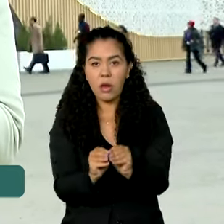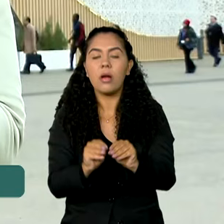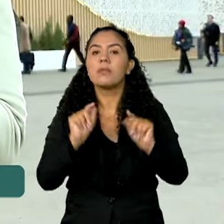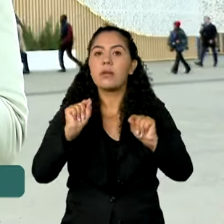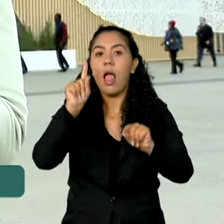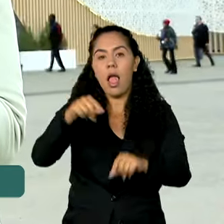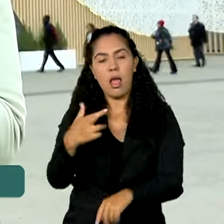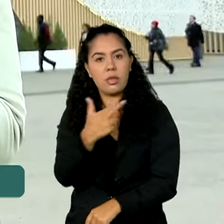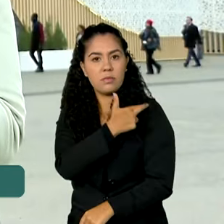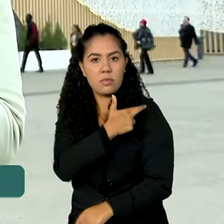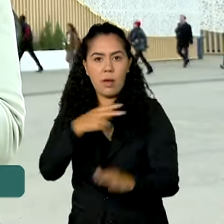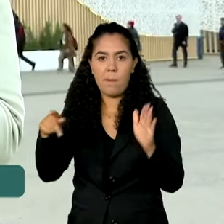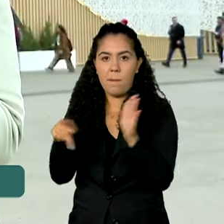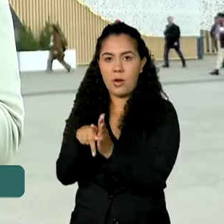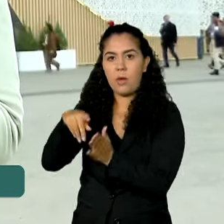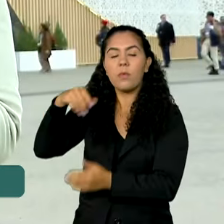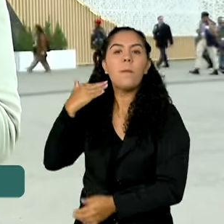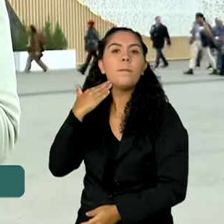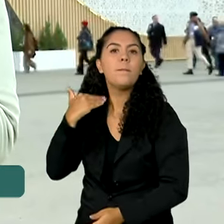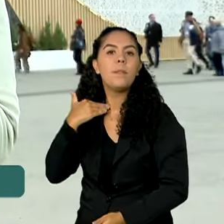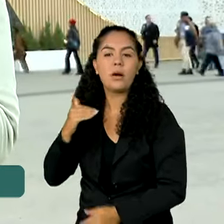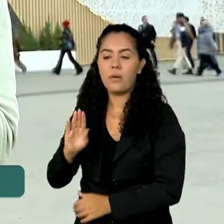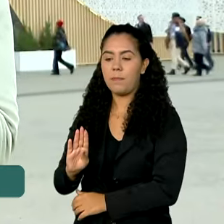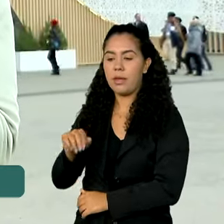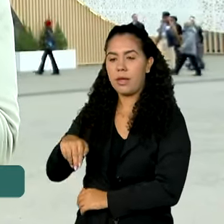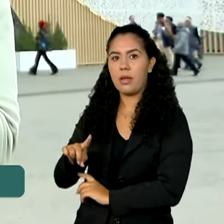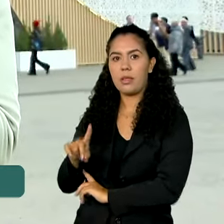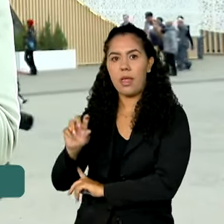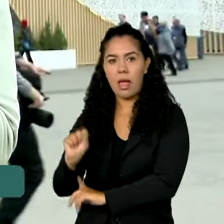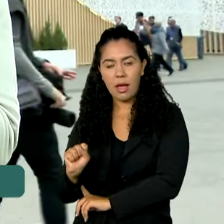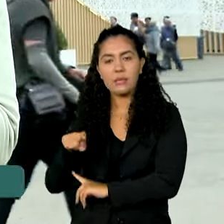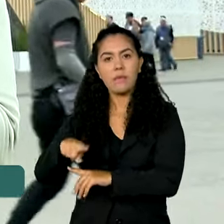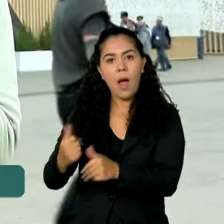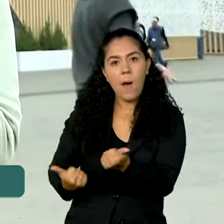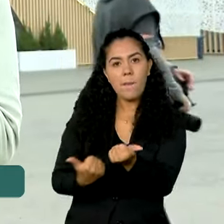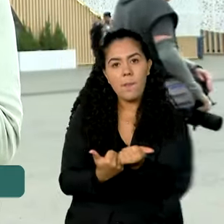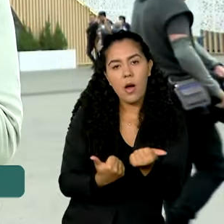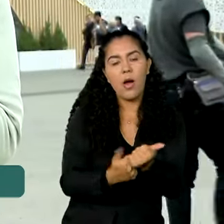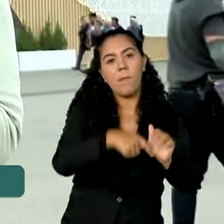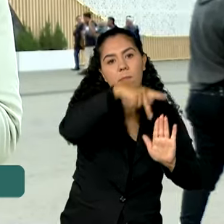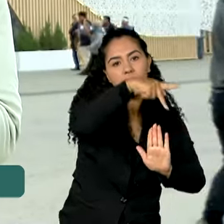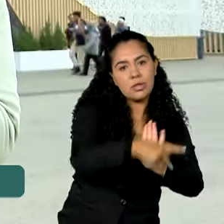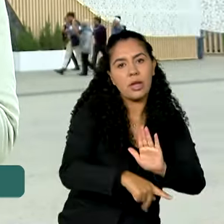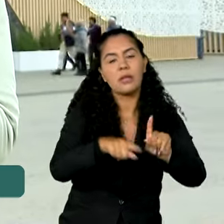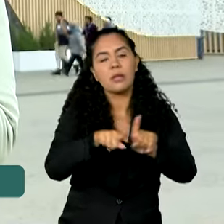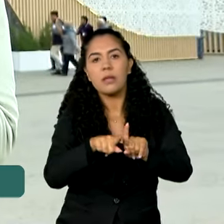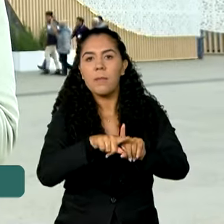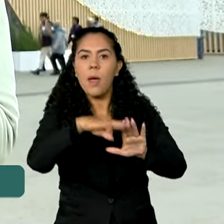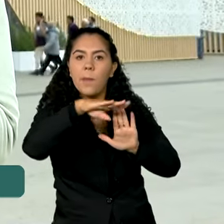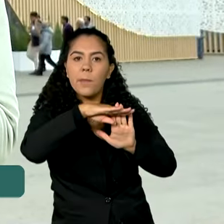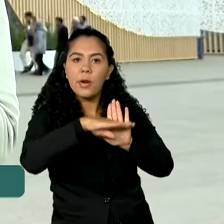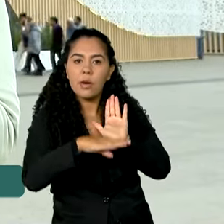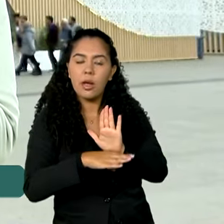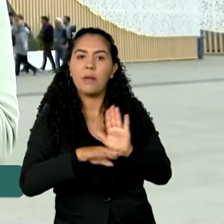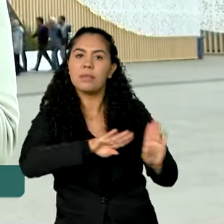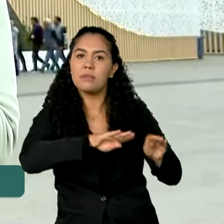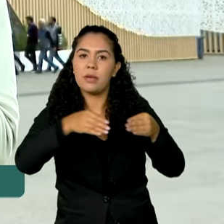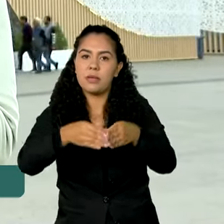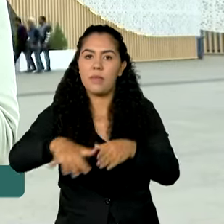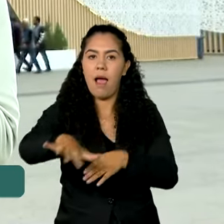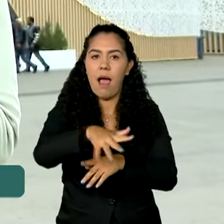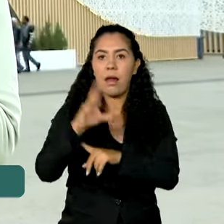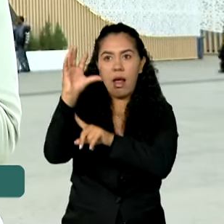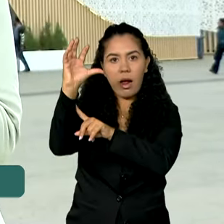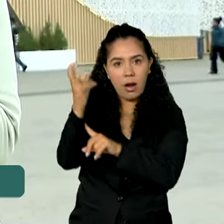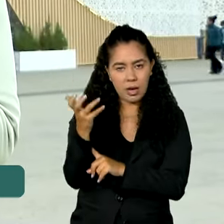BNDES, ela vai apoiar projetos e programas alinhados com os planos climáticos do país. Nela,